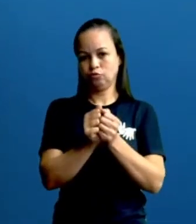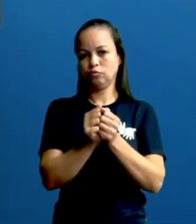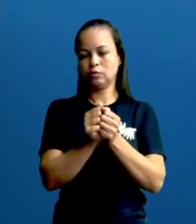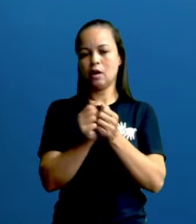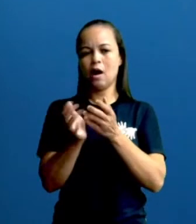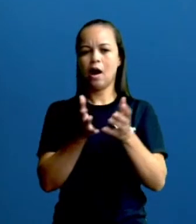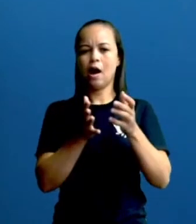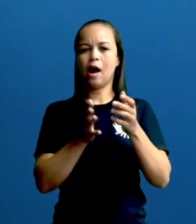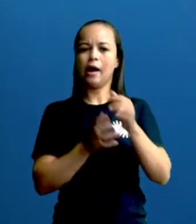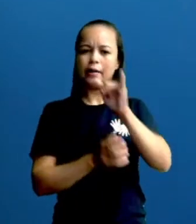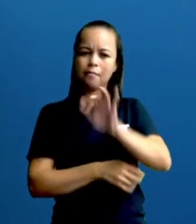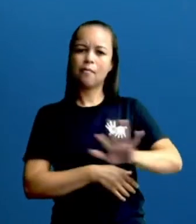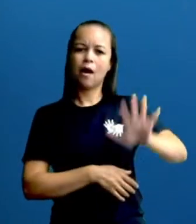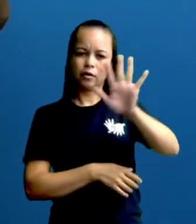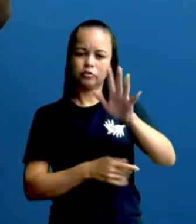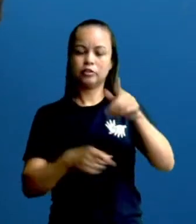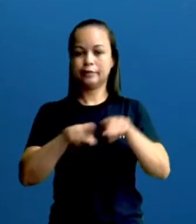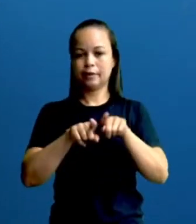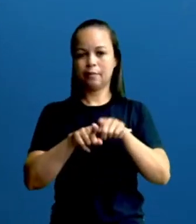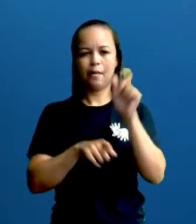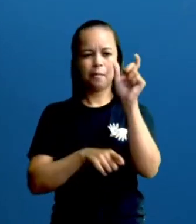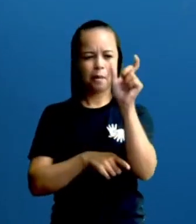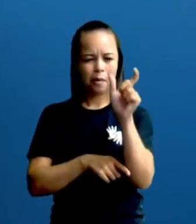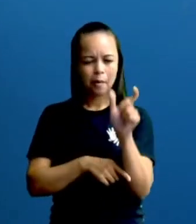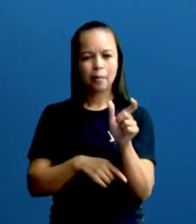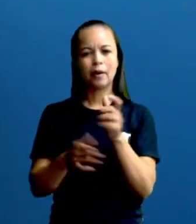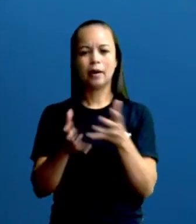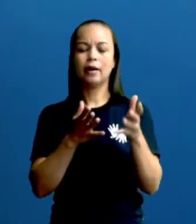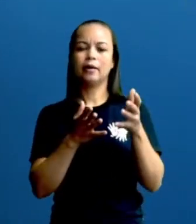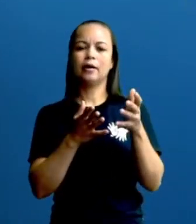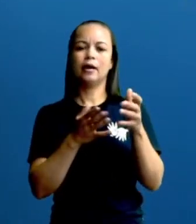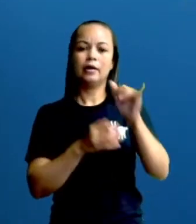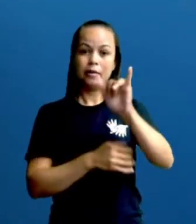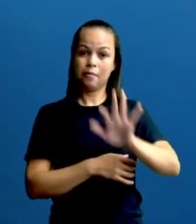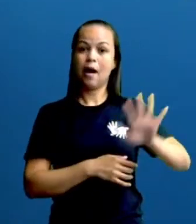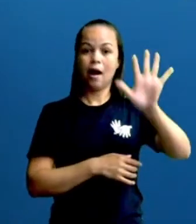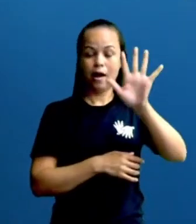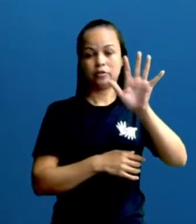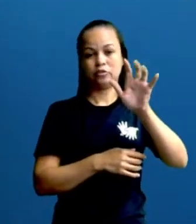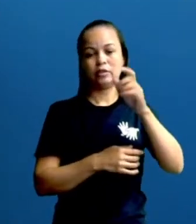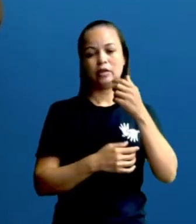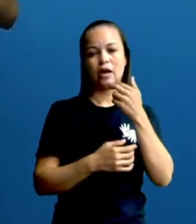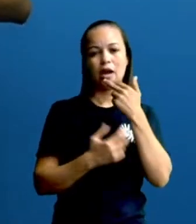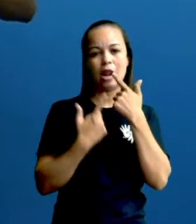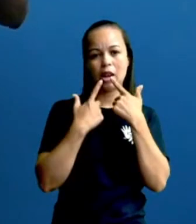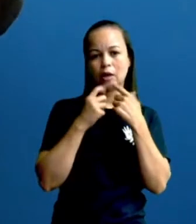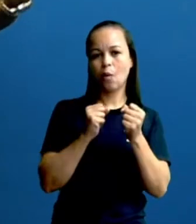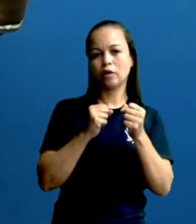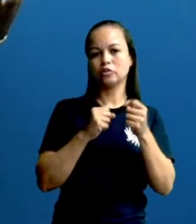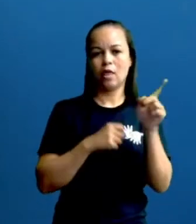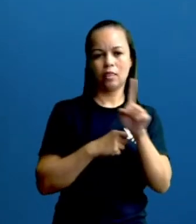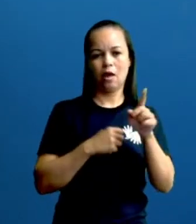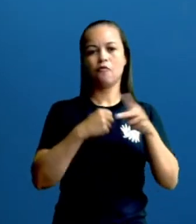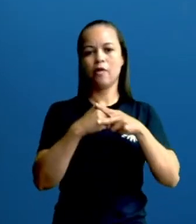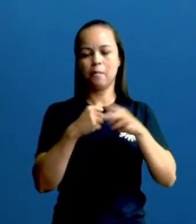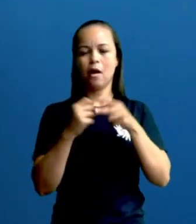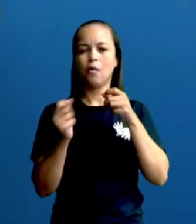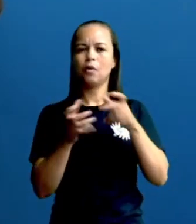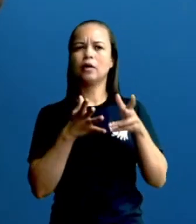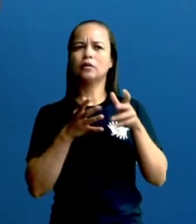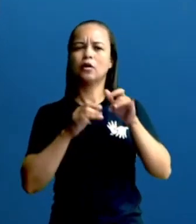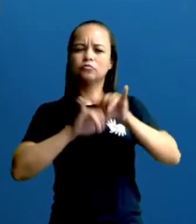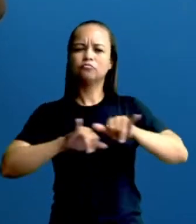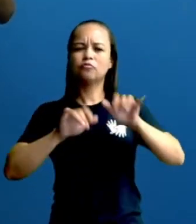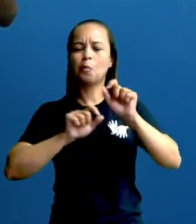imagens e essas palavrinhas, que a gente chama as imagens de linguagem não verbal, a gente tem aí uma formação